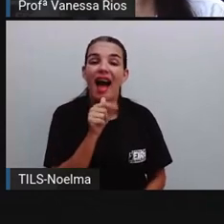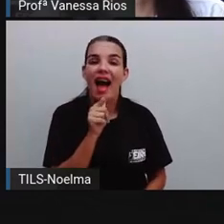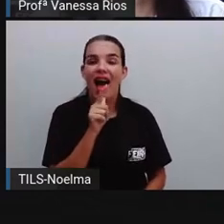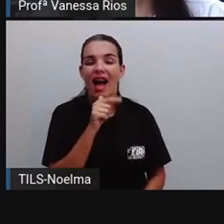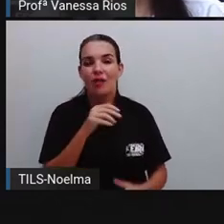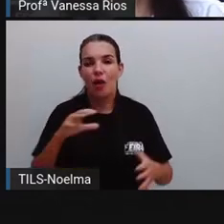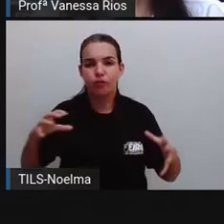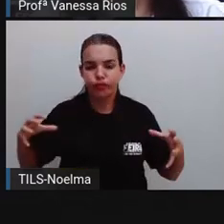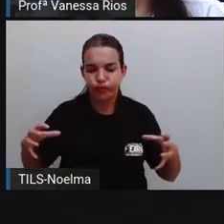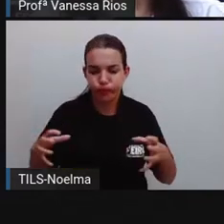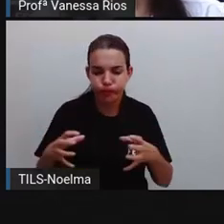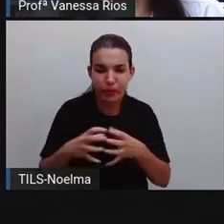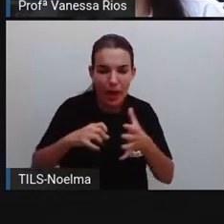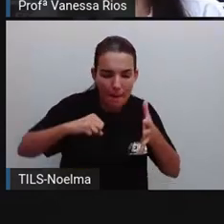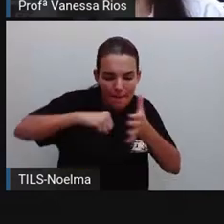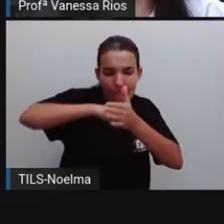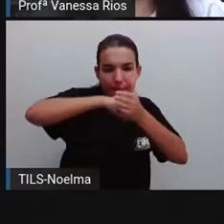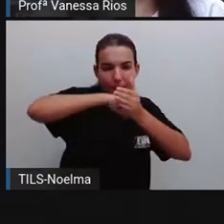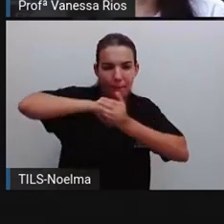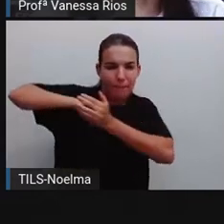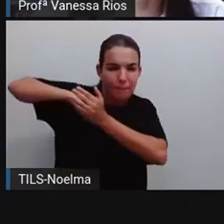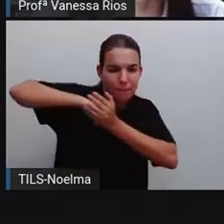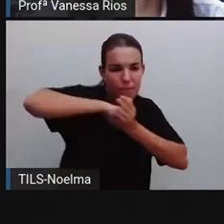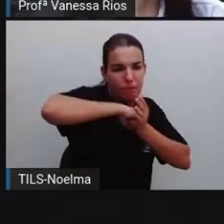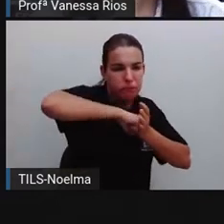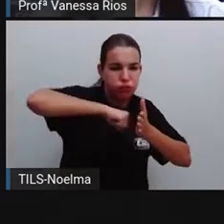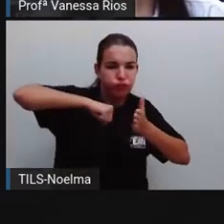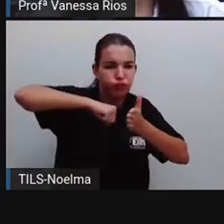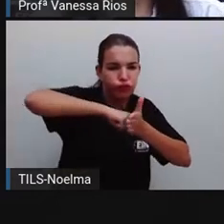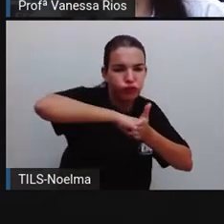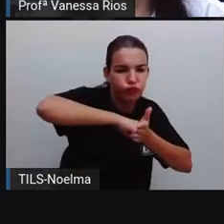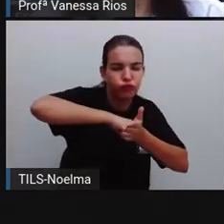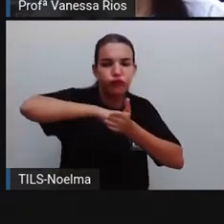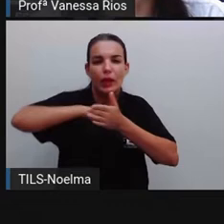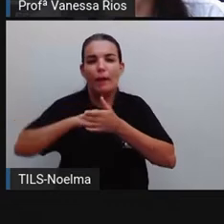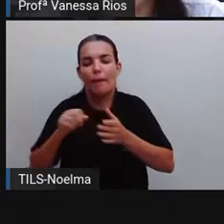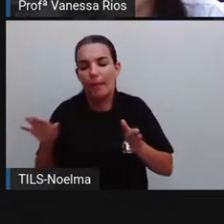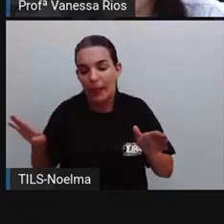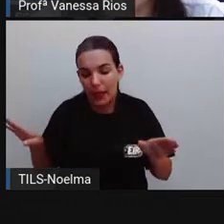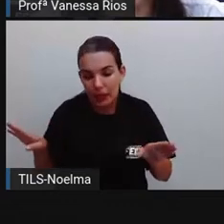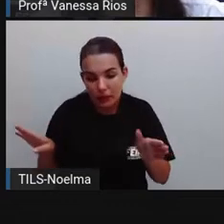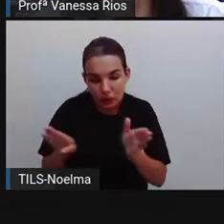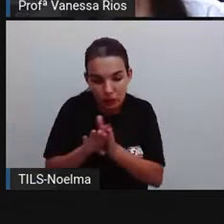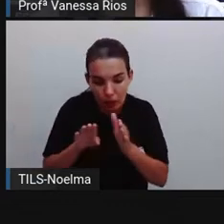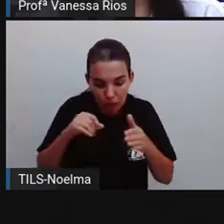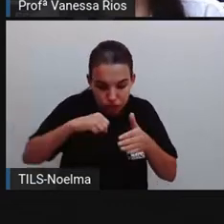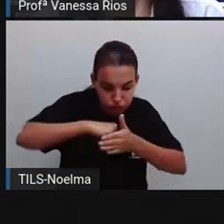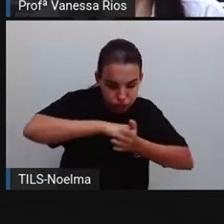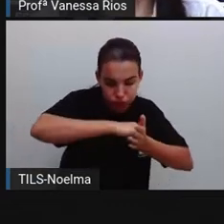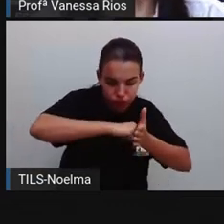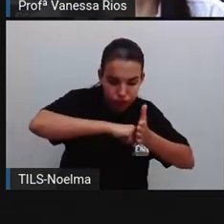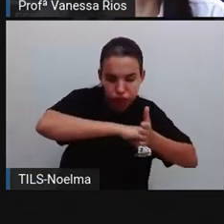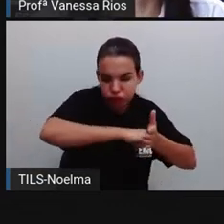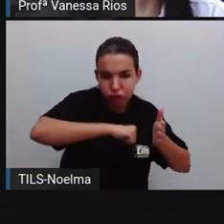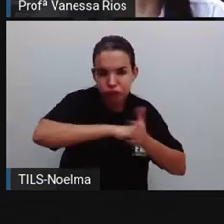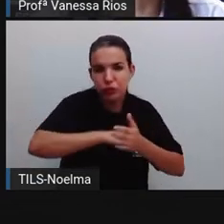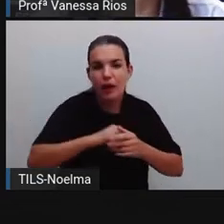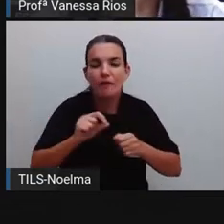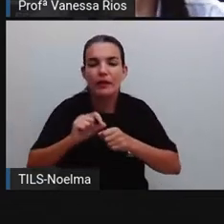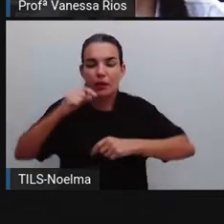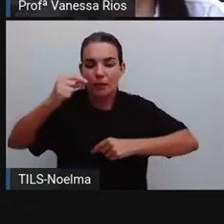produzida aí pela força da água, que é armazenada em hidrelétricas, né? E que movimenta